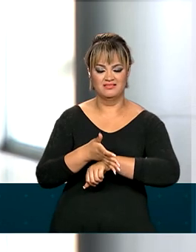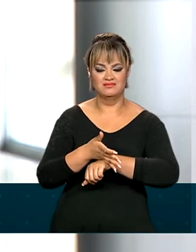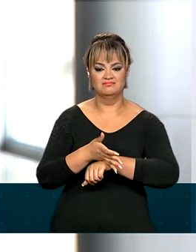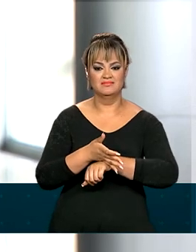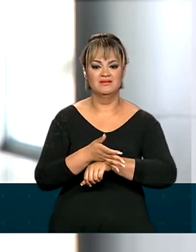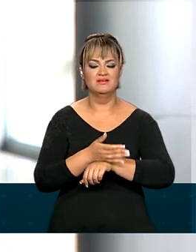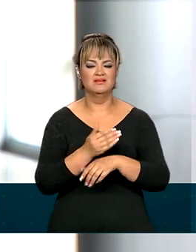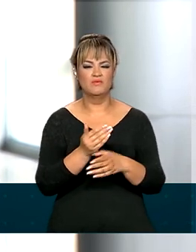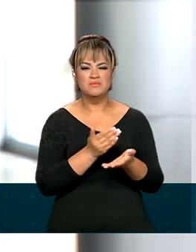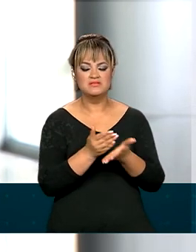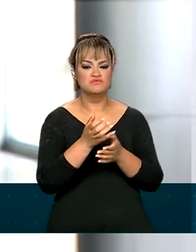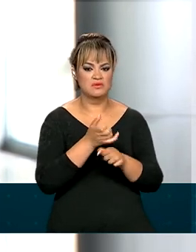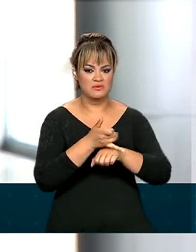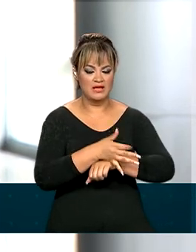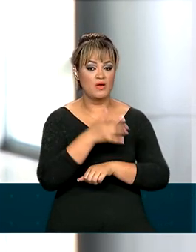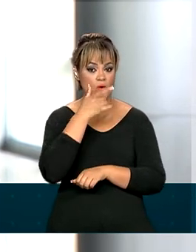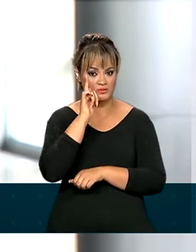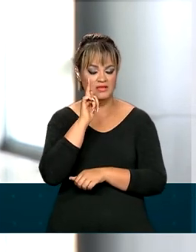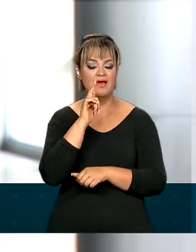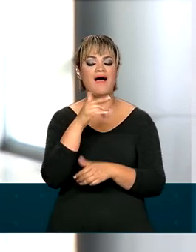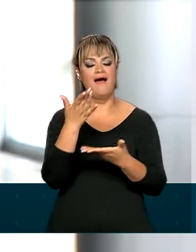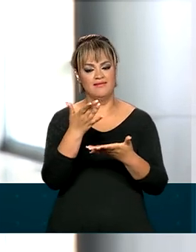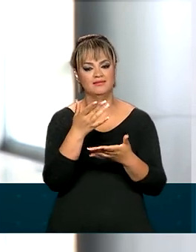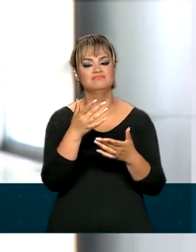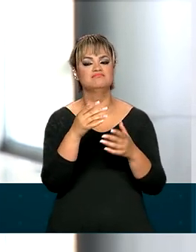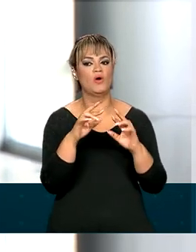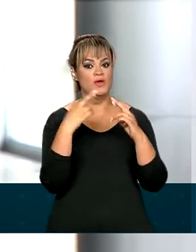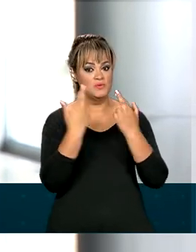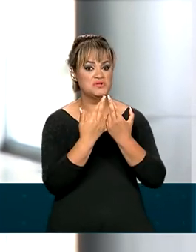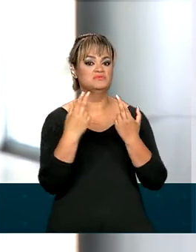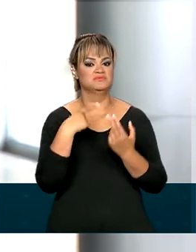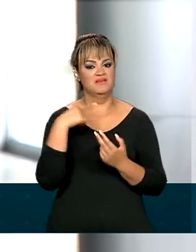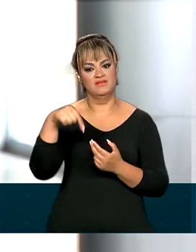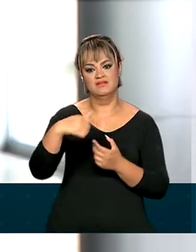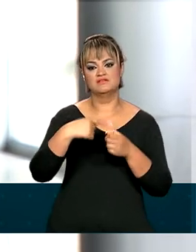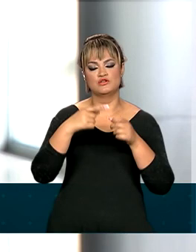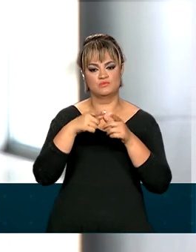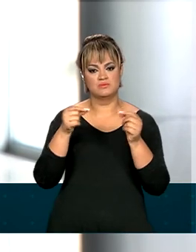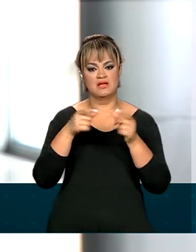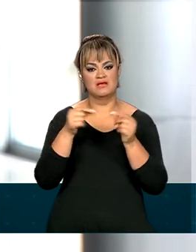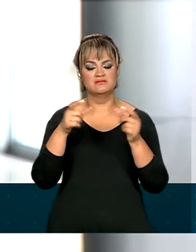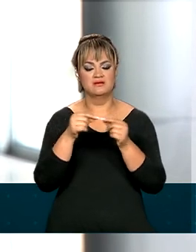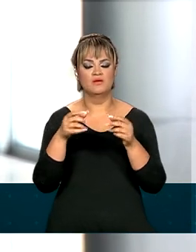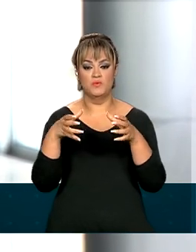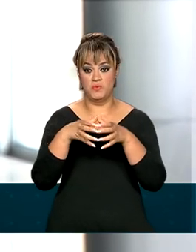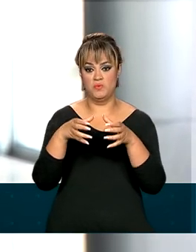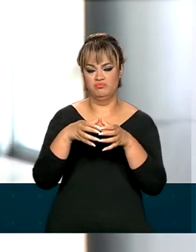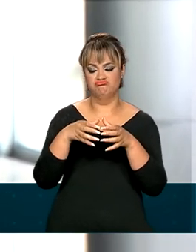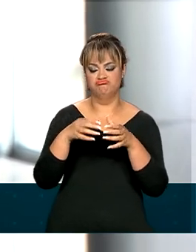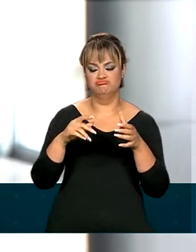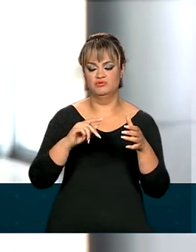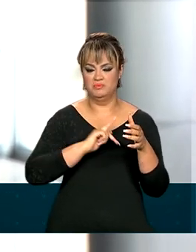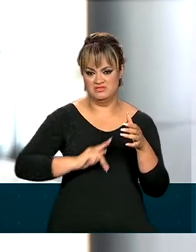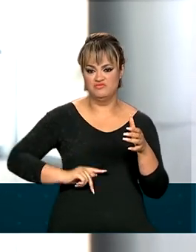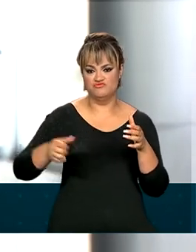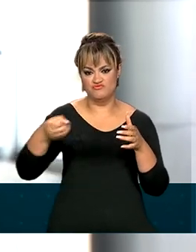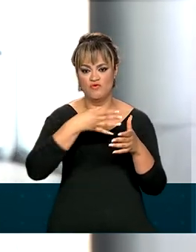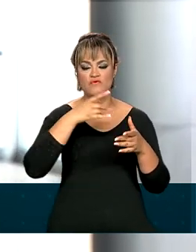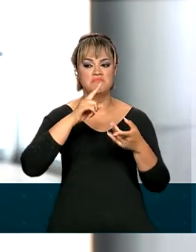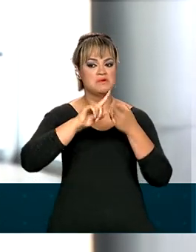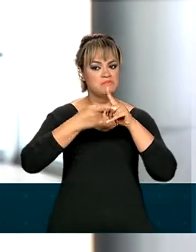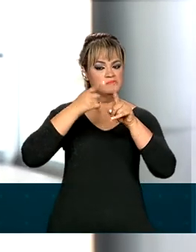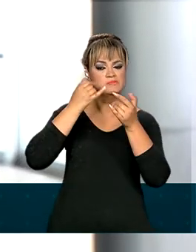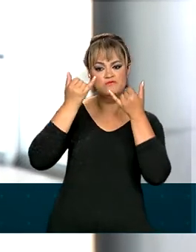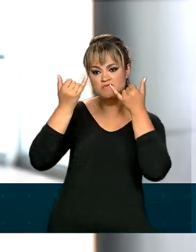como eu disse no início, já ontem aconteceram reuniões aqui em Brasília com a equipe do atual governo para a troca de informações,